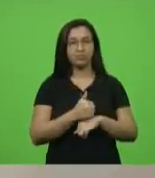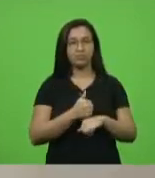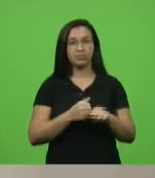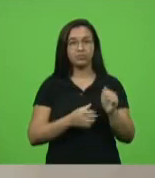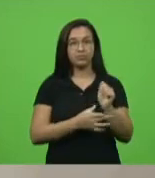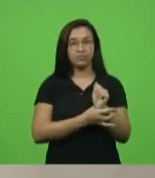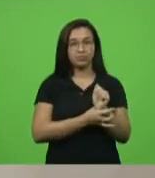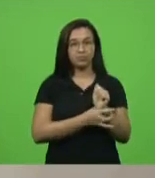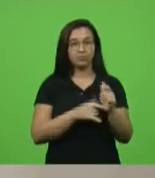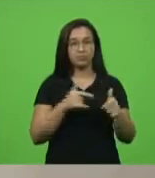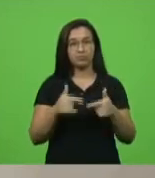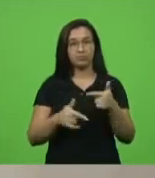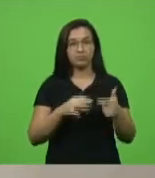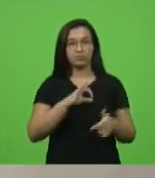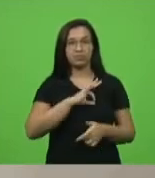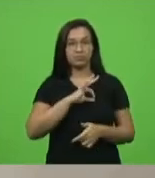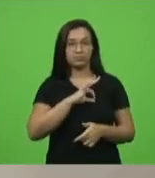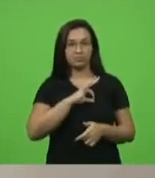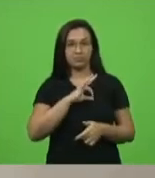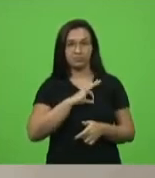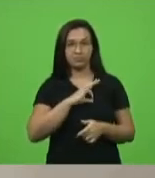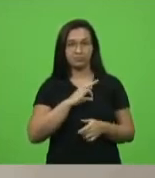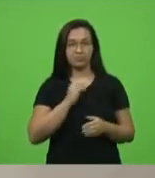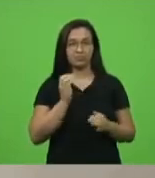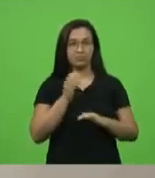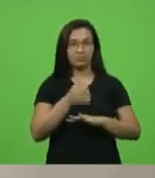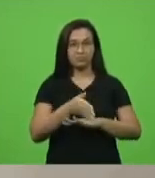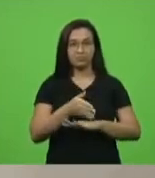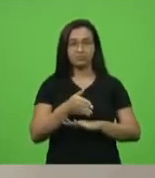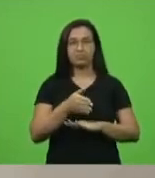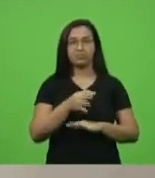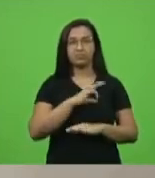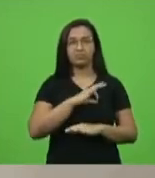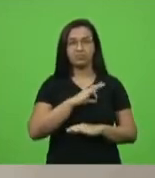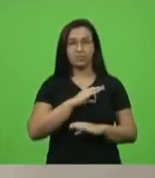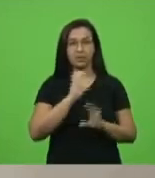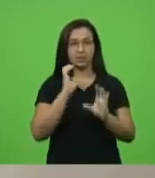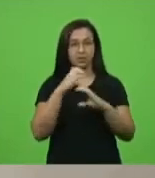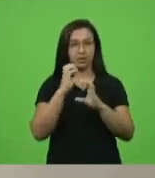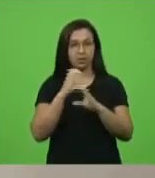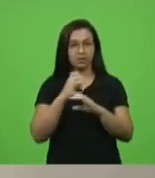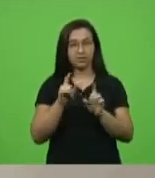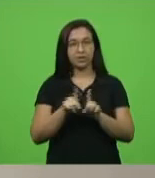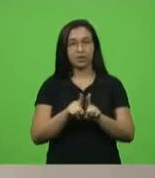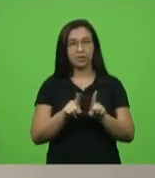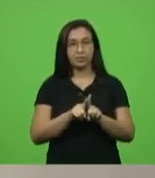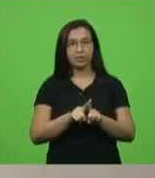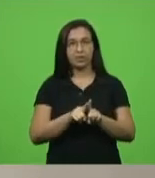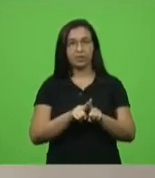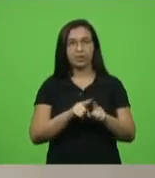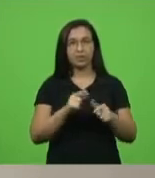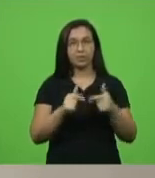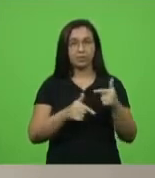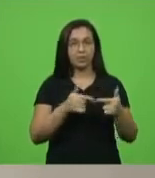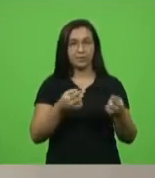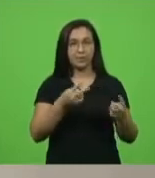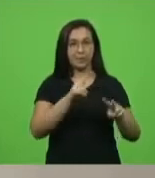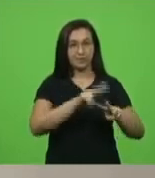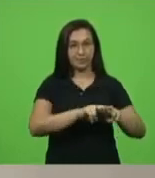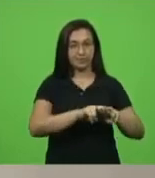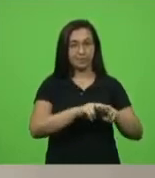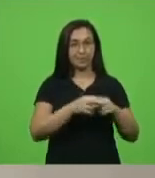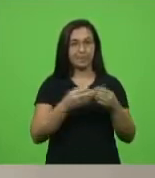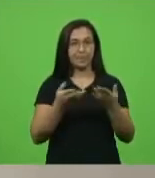policiais civis, militares, integrantes da polícia científica, bem como agentes penitenciários quando vítimas fatais do Covid